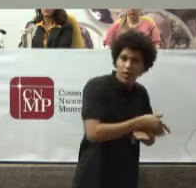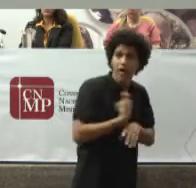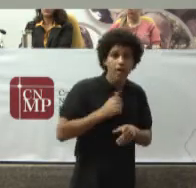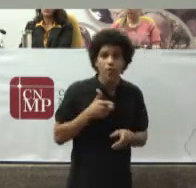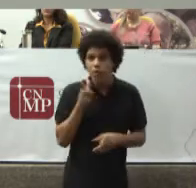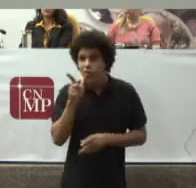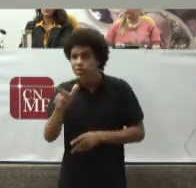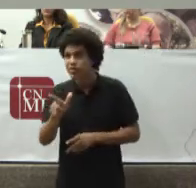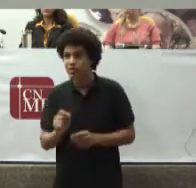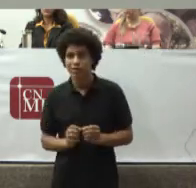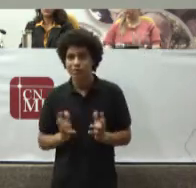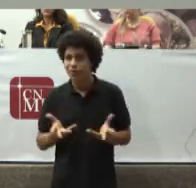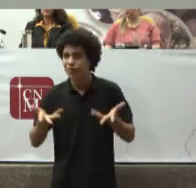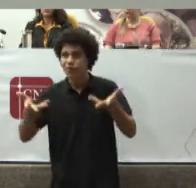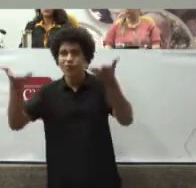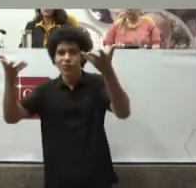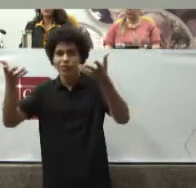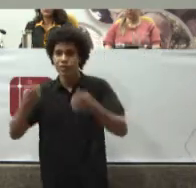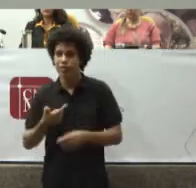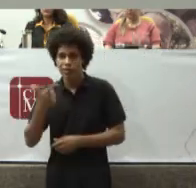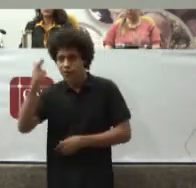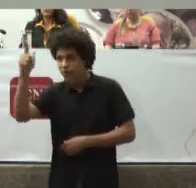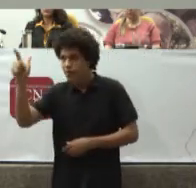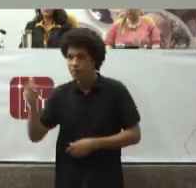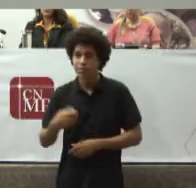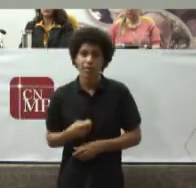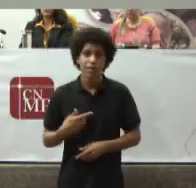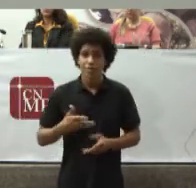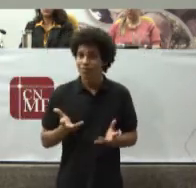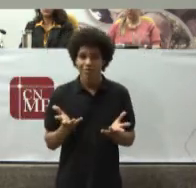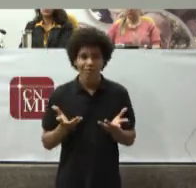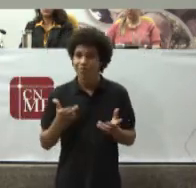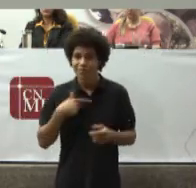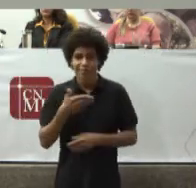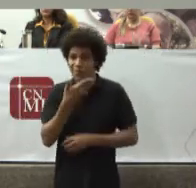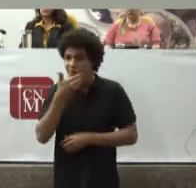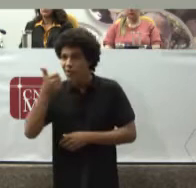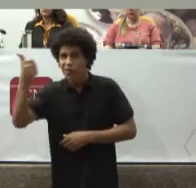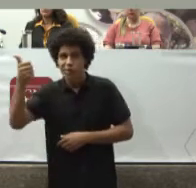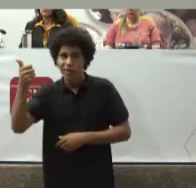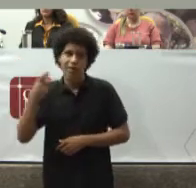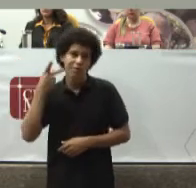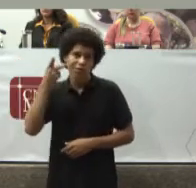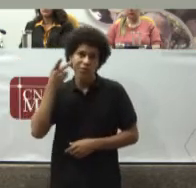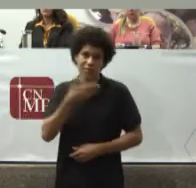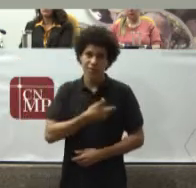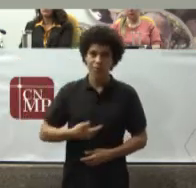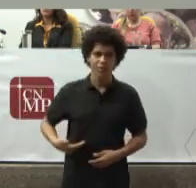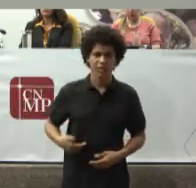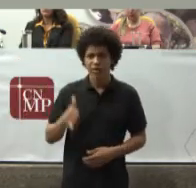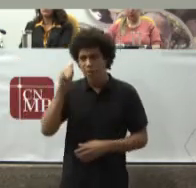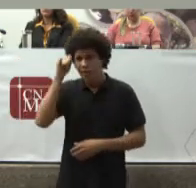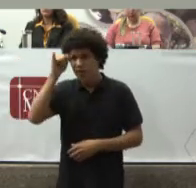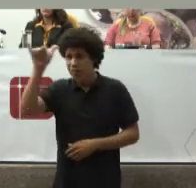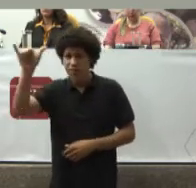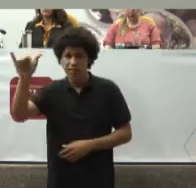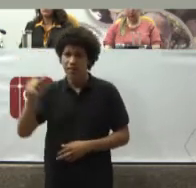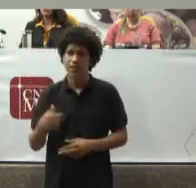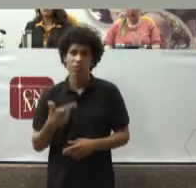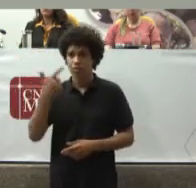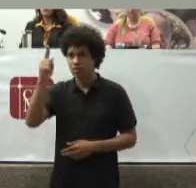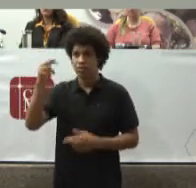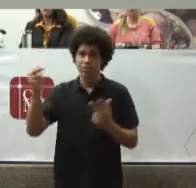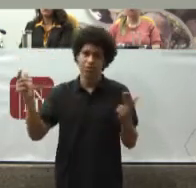Motivam o gestor A melhorar A política pública Para evitar A repetição De demandas individuais